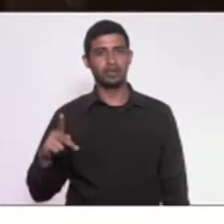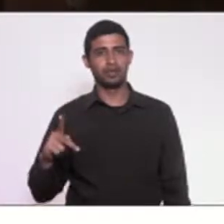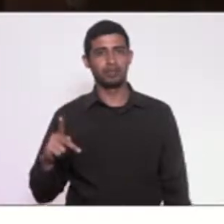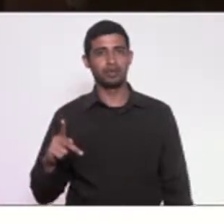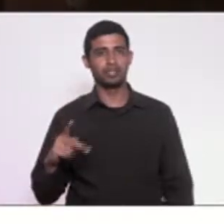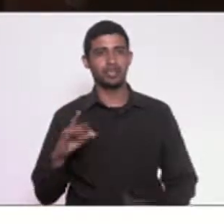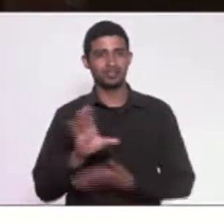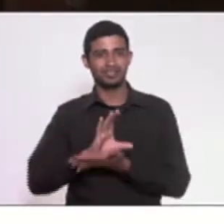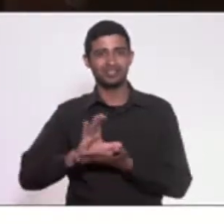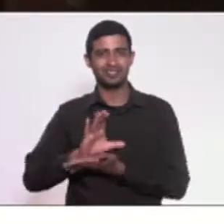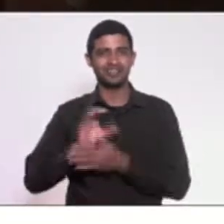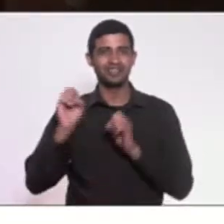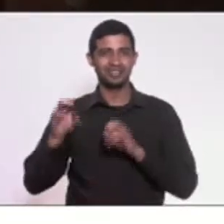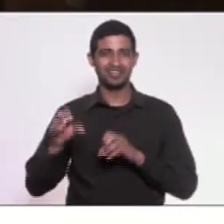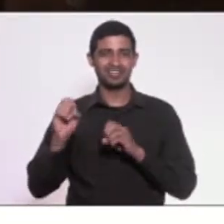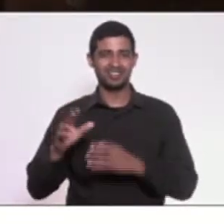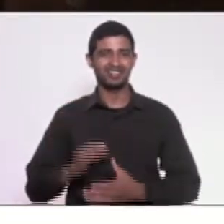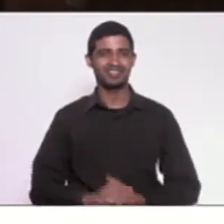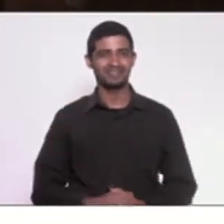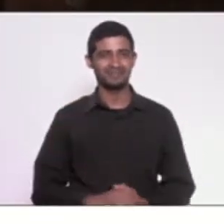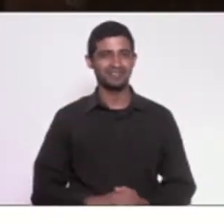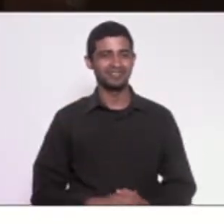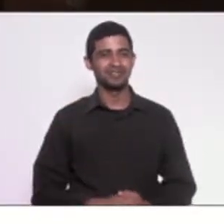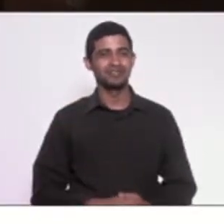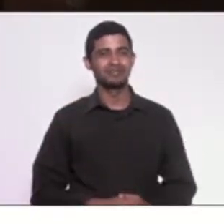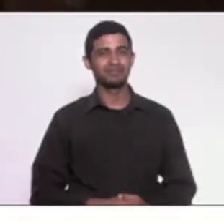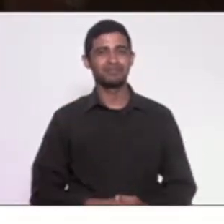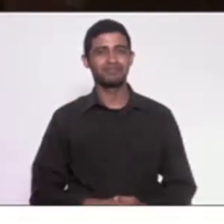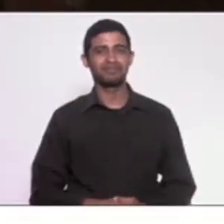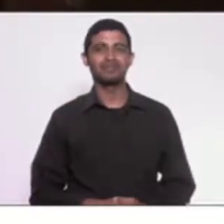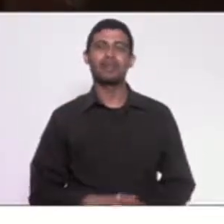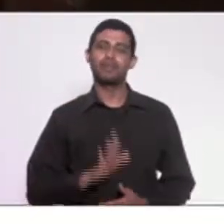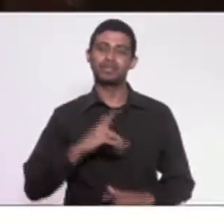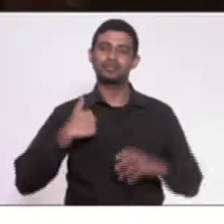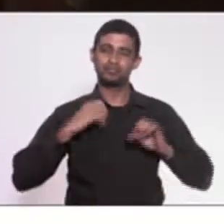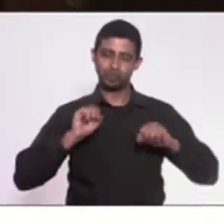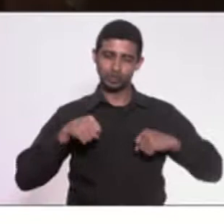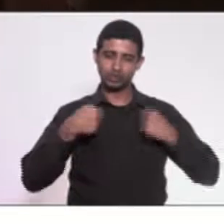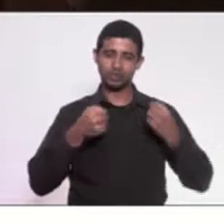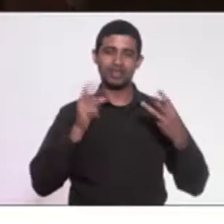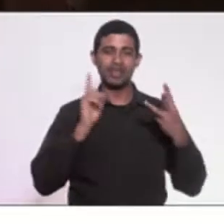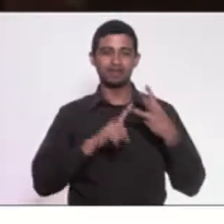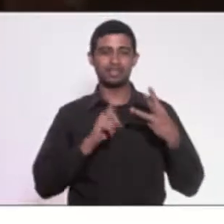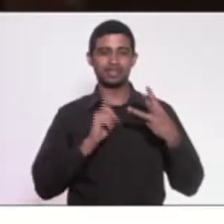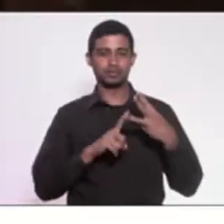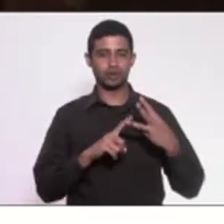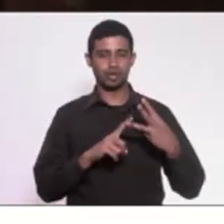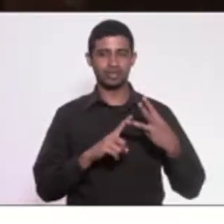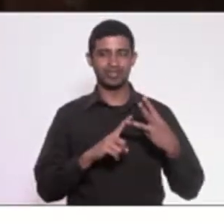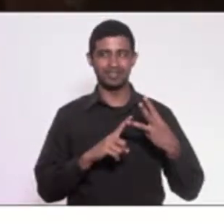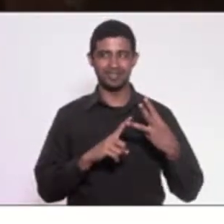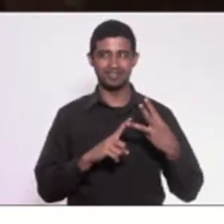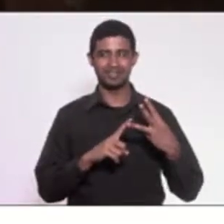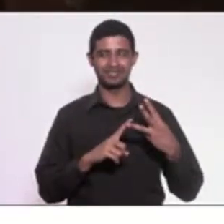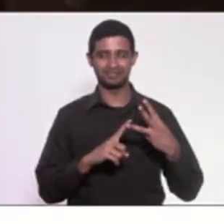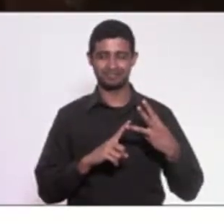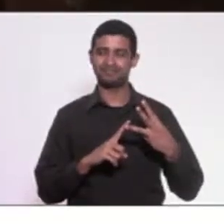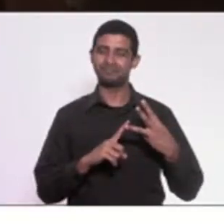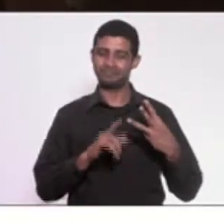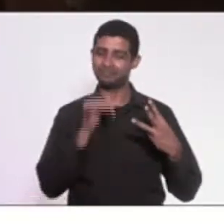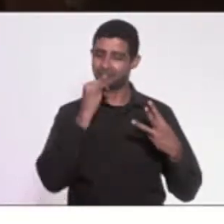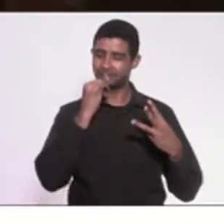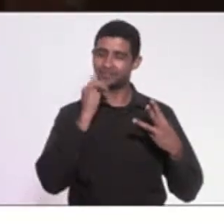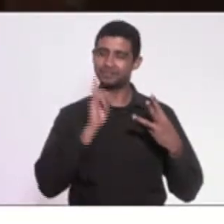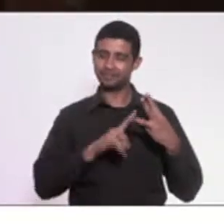Mas são duas notas apenas. Eu quero me dedicar, e sim, ao terceiro caso. Ao terceiro